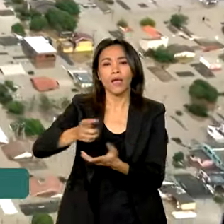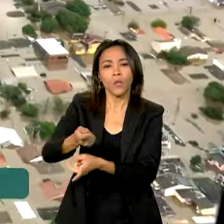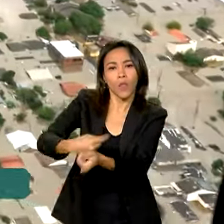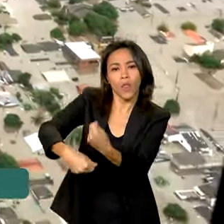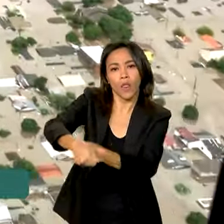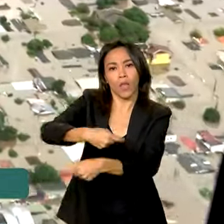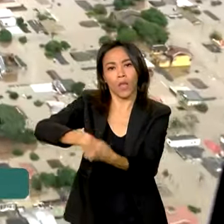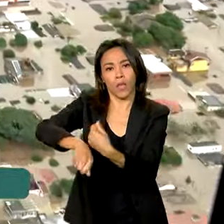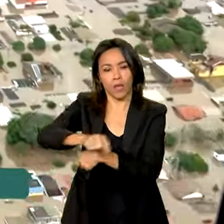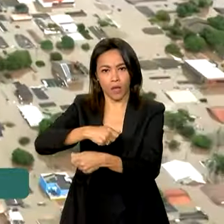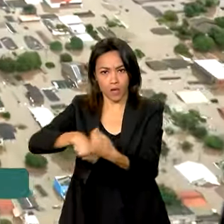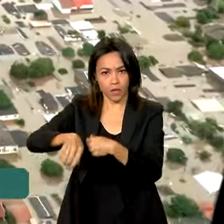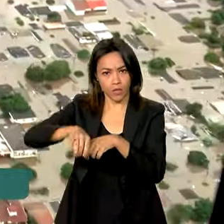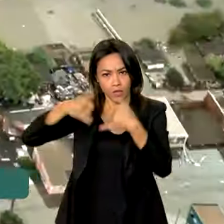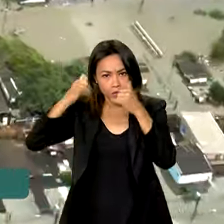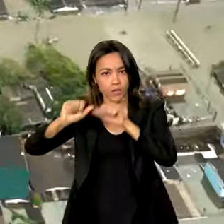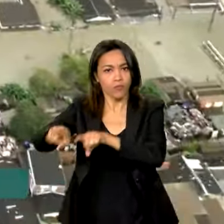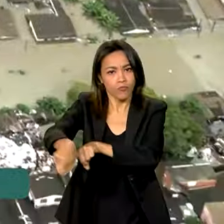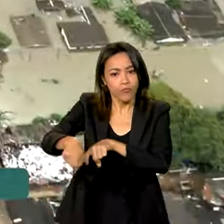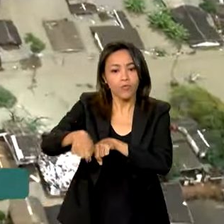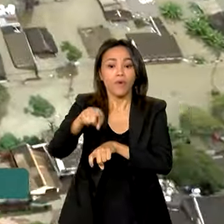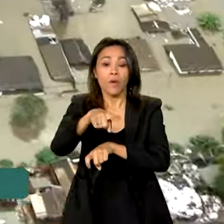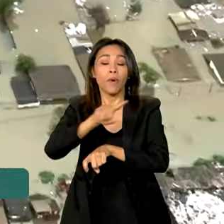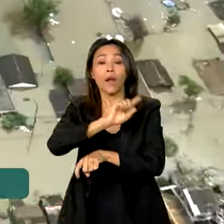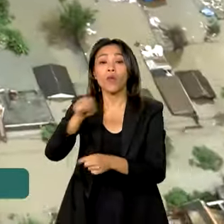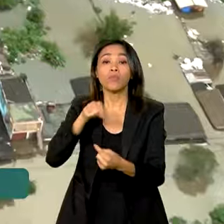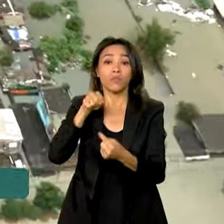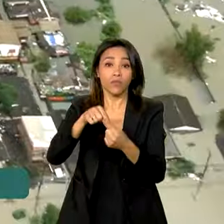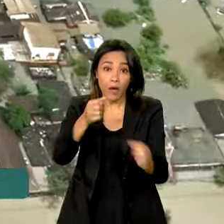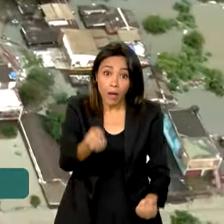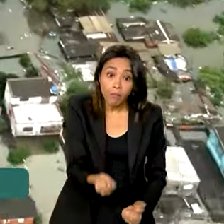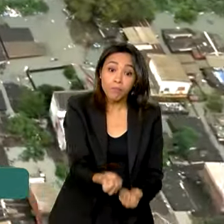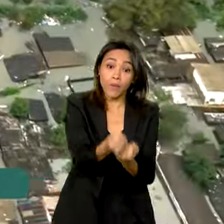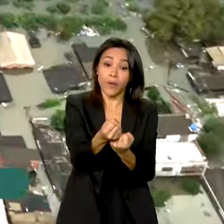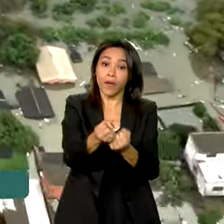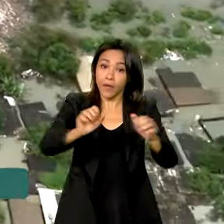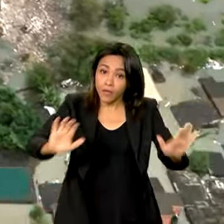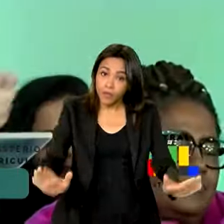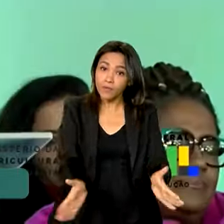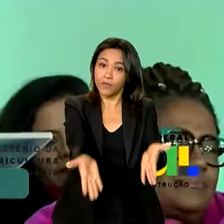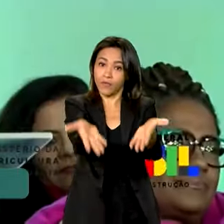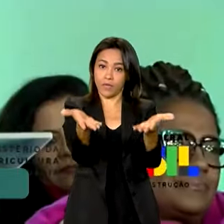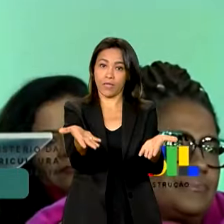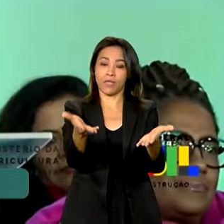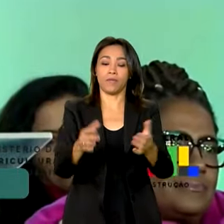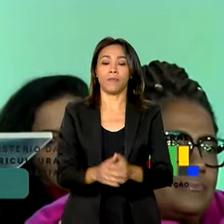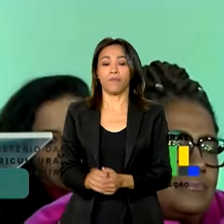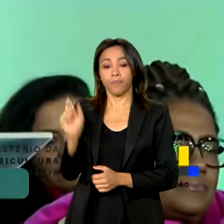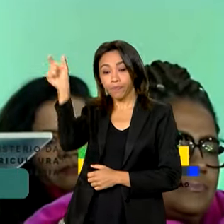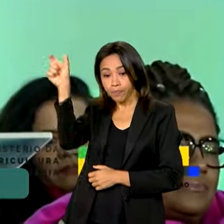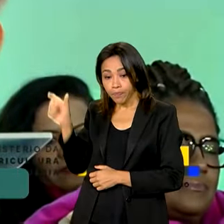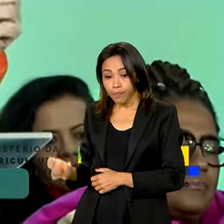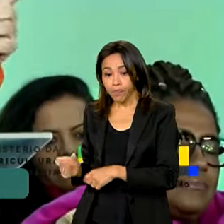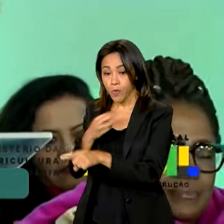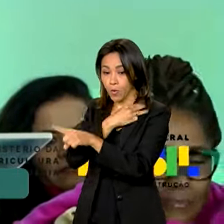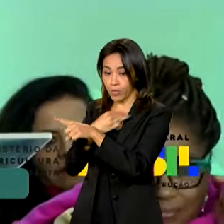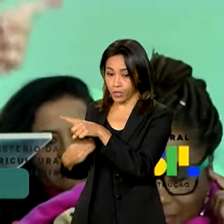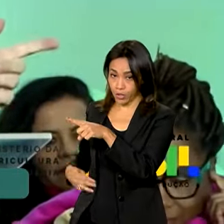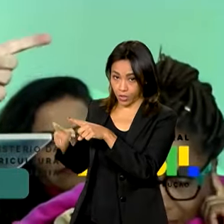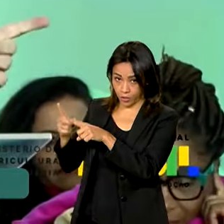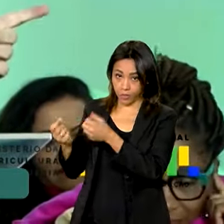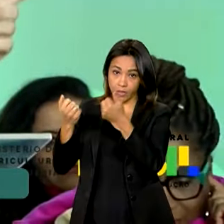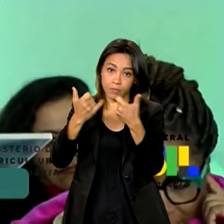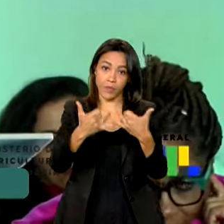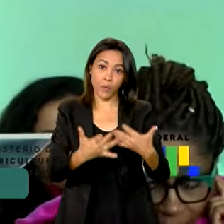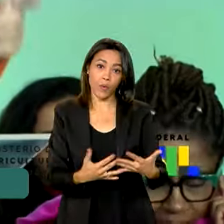iniciativa visa reparar as perdas e fortalecer o agronegócio gaúcho. O ministro Paulo Pimenta frisou que